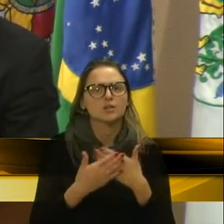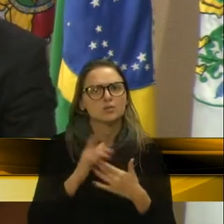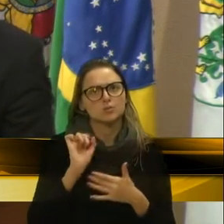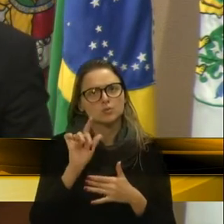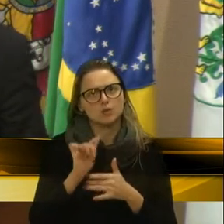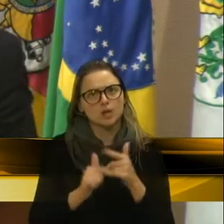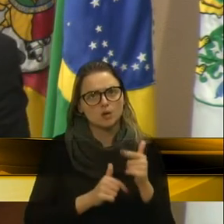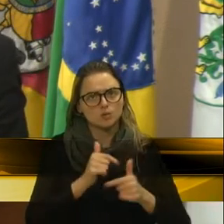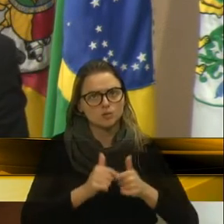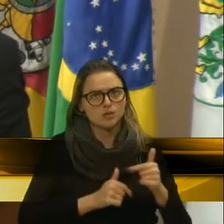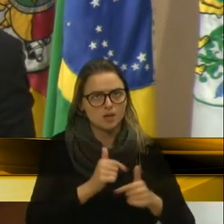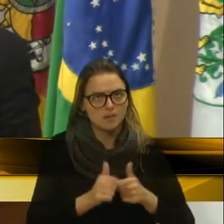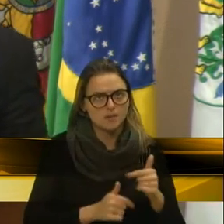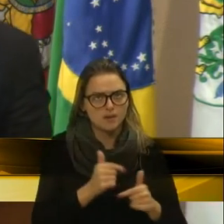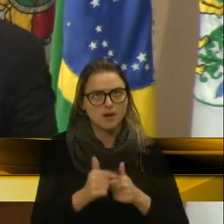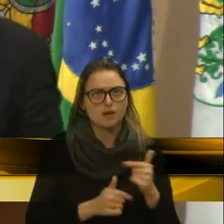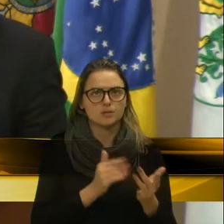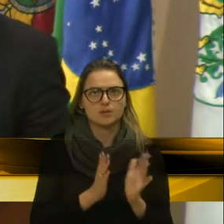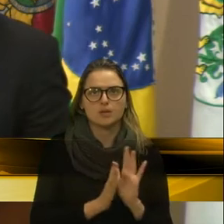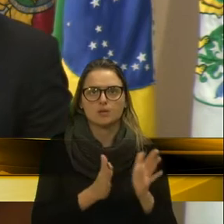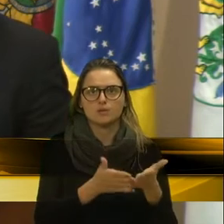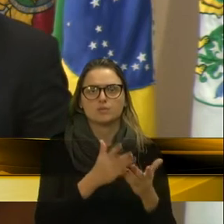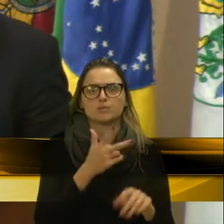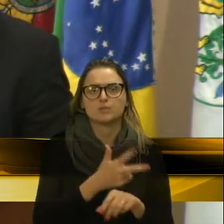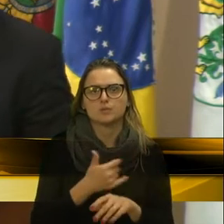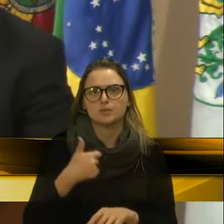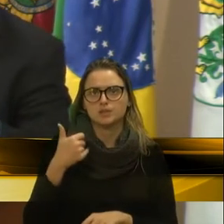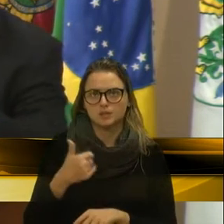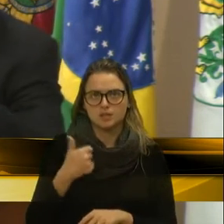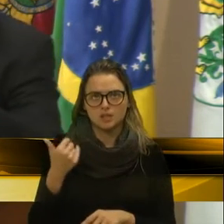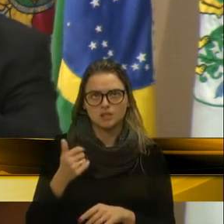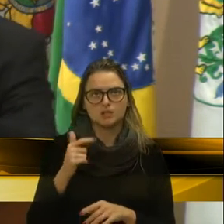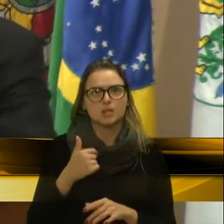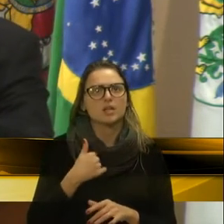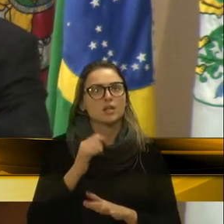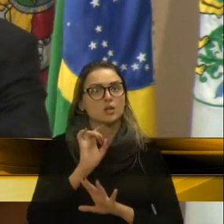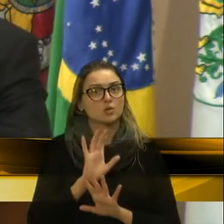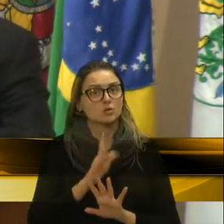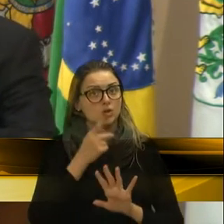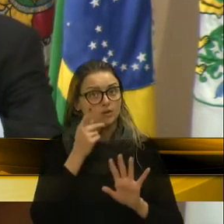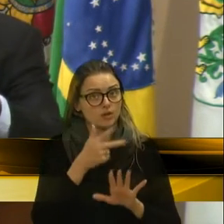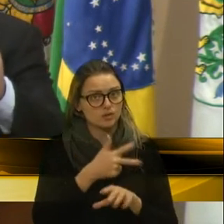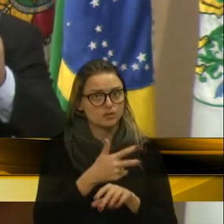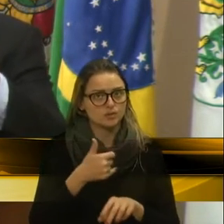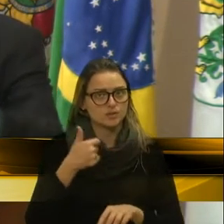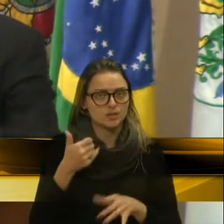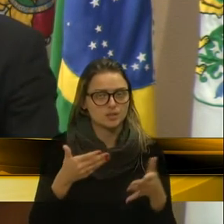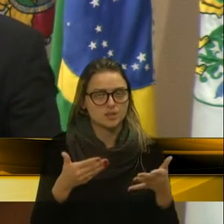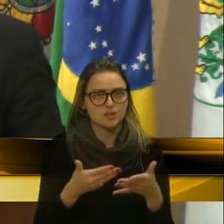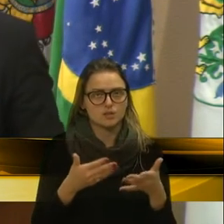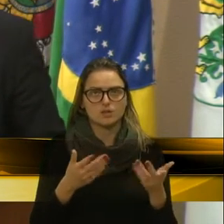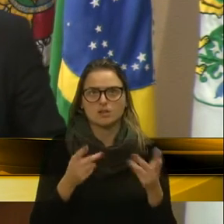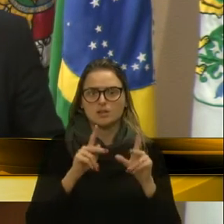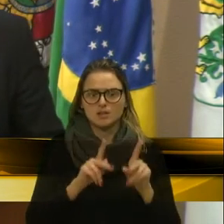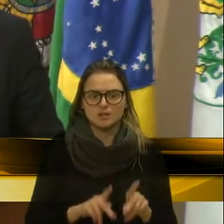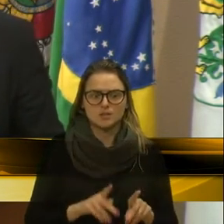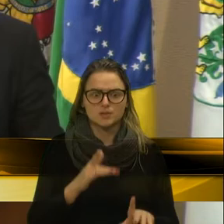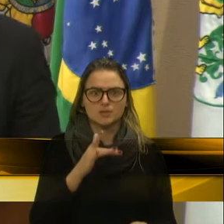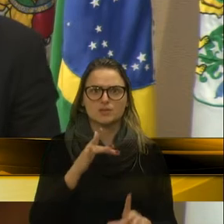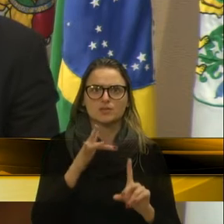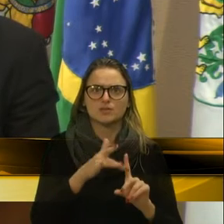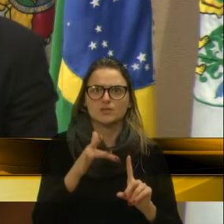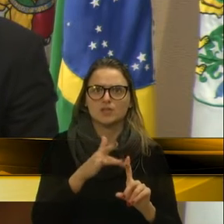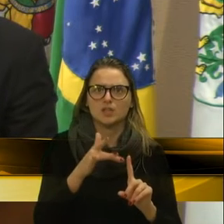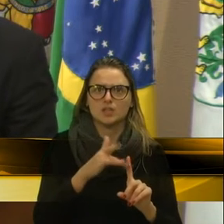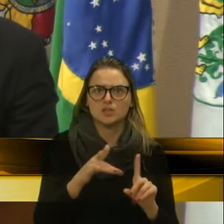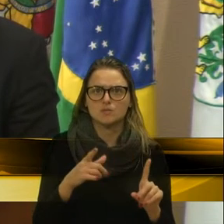trabalho aqui árduo da comissão do idoso, daqueles que defendem o idoso, eu estou pegando só a questão do idoso, os idosos estão sendo vítimas, estão